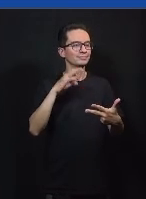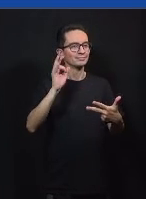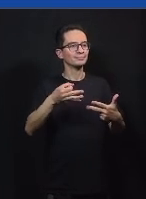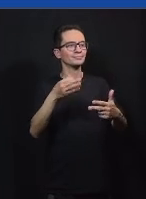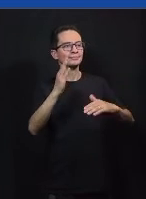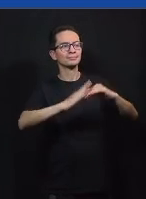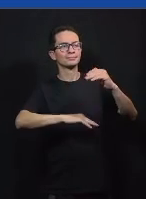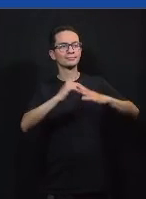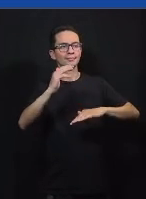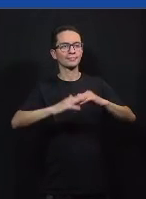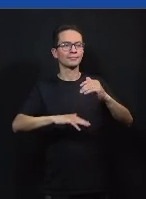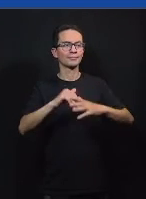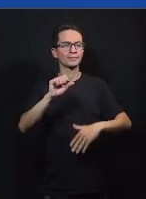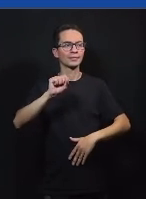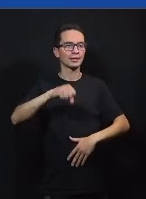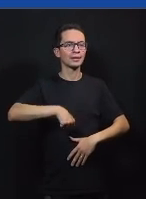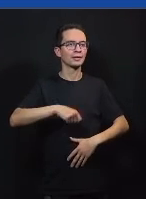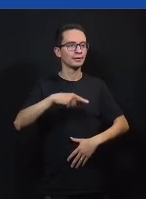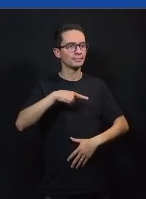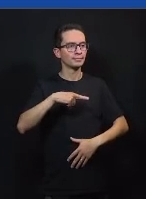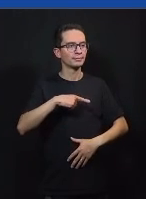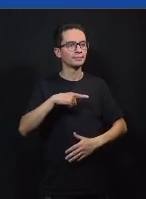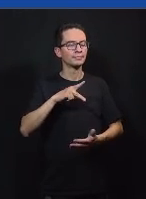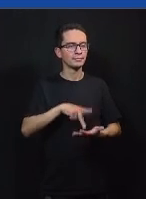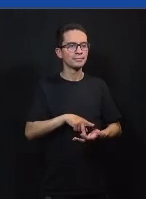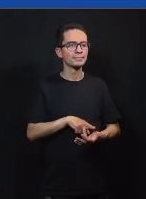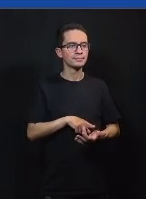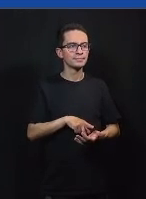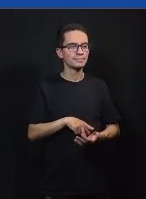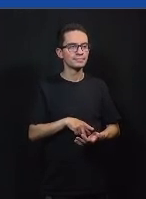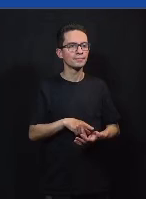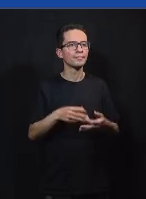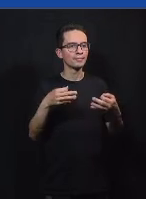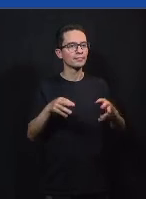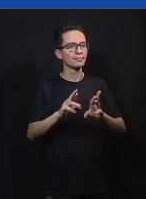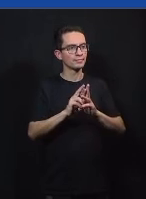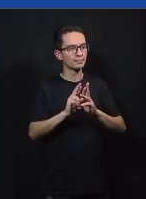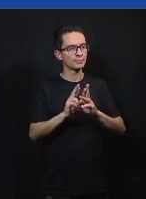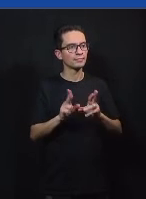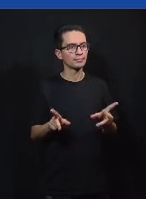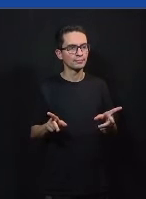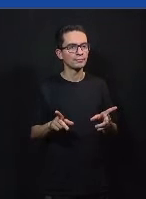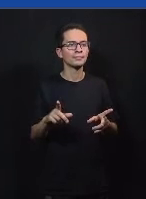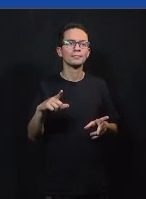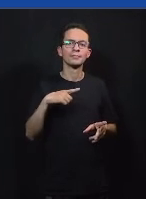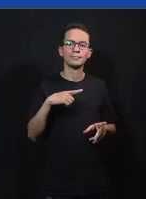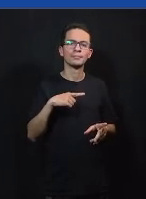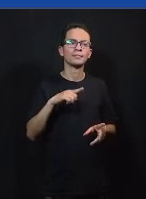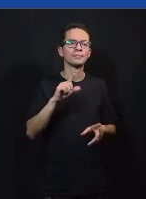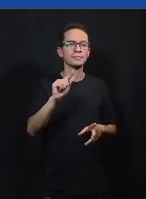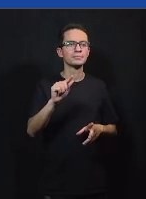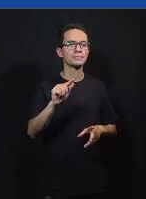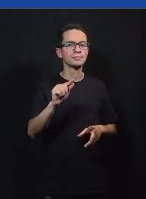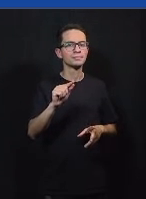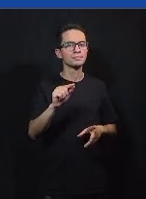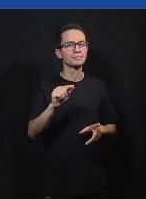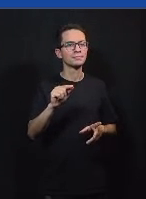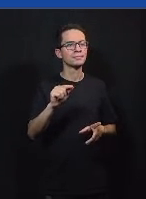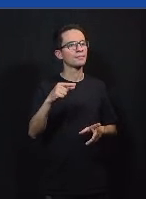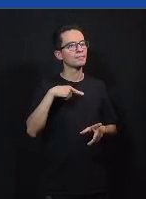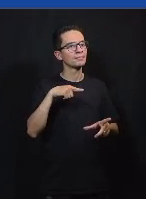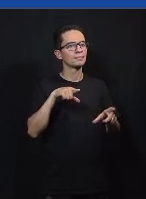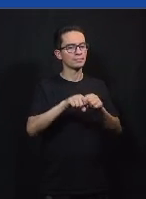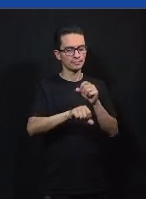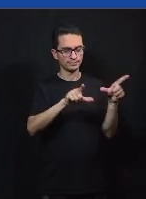para eles no curto prazo mesmo de algo que fazia uma diferença na busca deles profissional e acadêmica